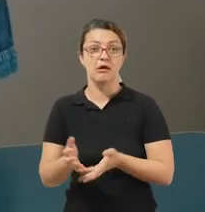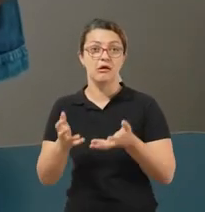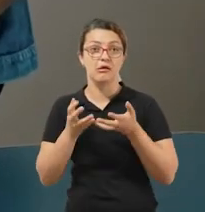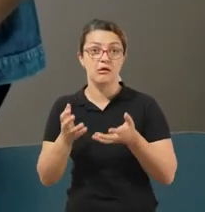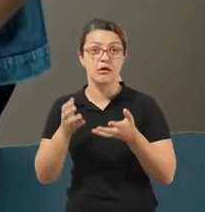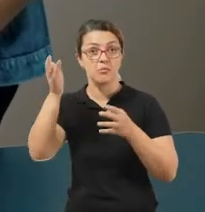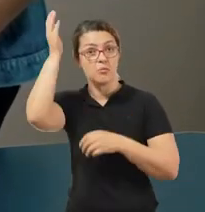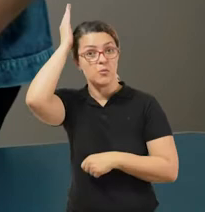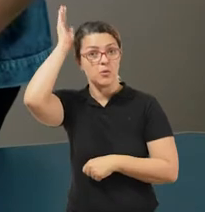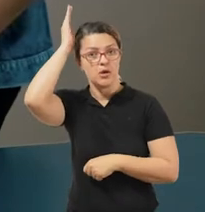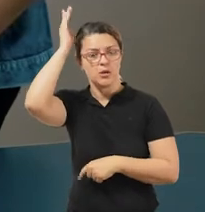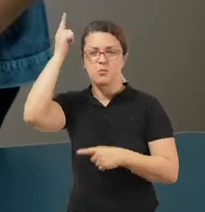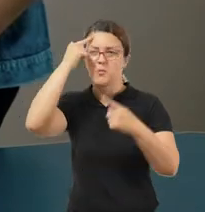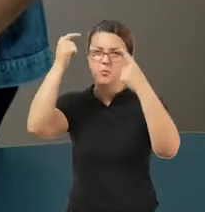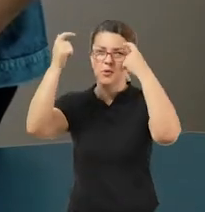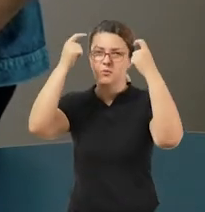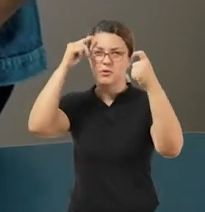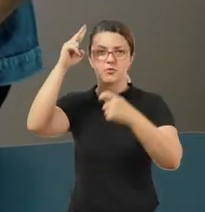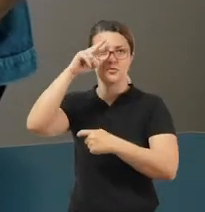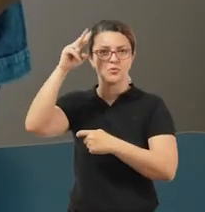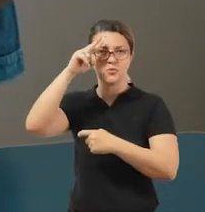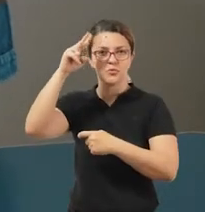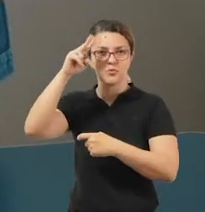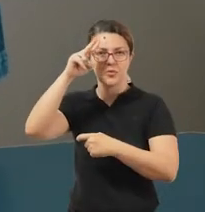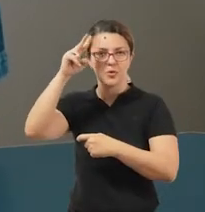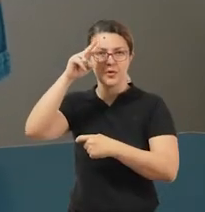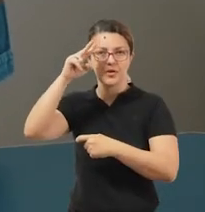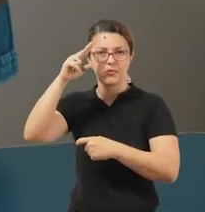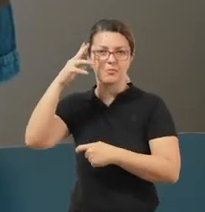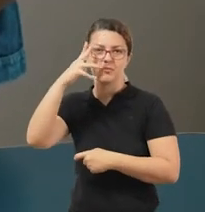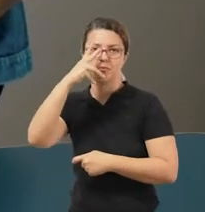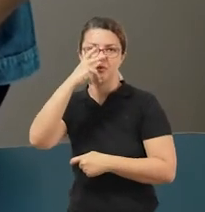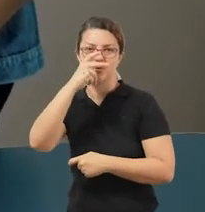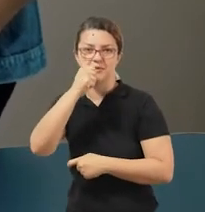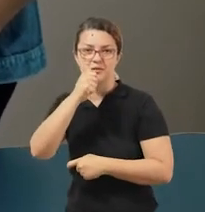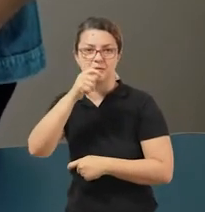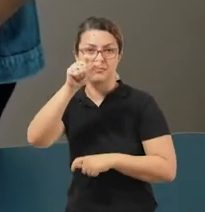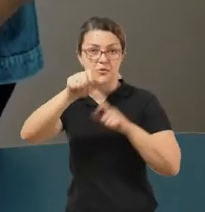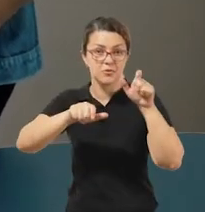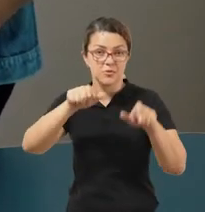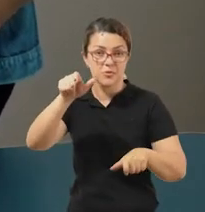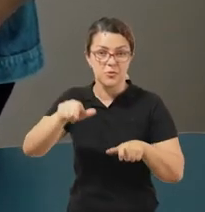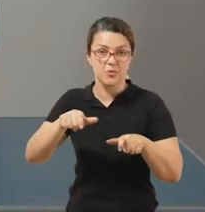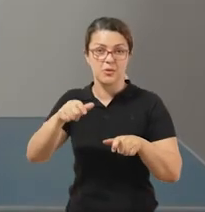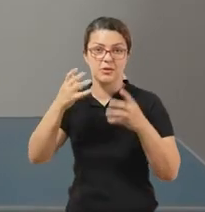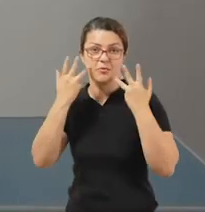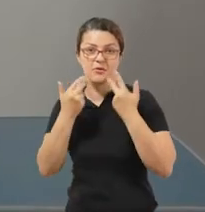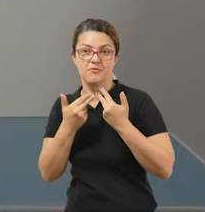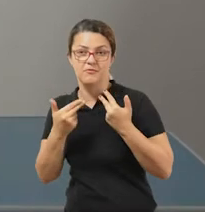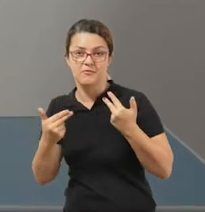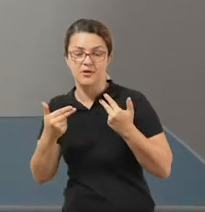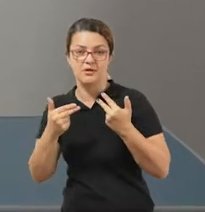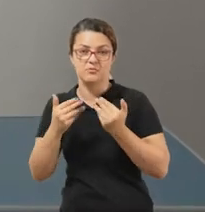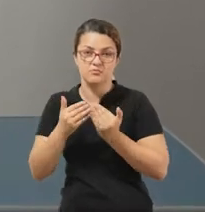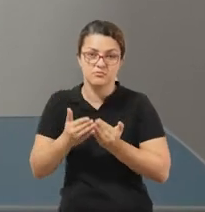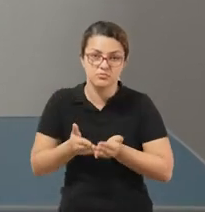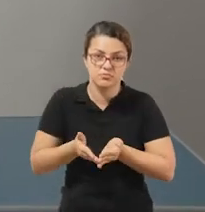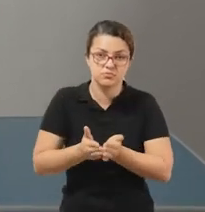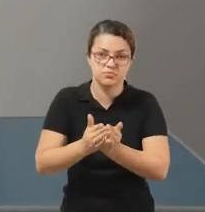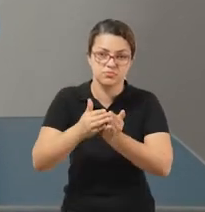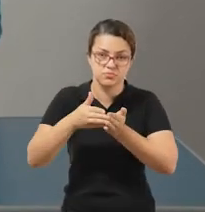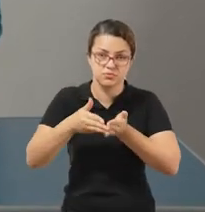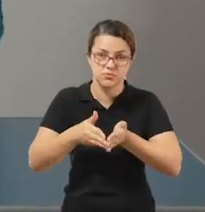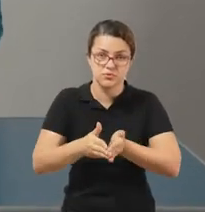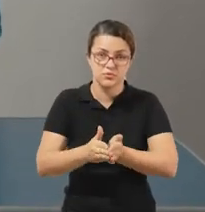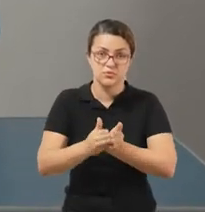saiba inventar histórias bonitas com pessoas e bichos e com barquinhos no mar. E os dois sairão